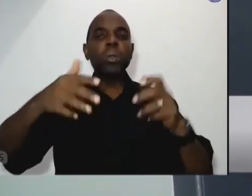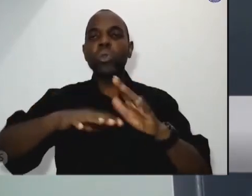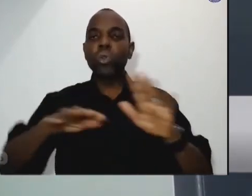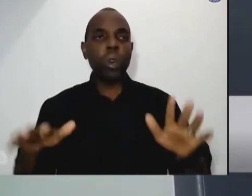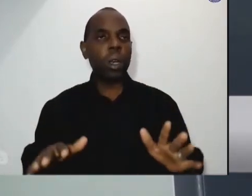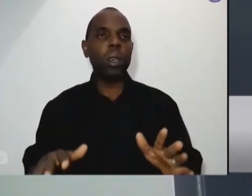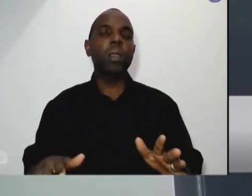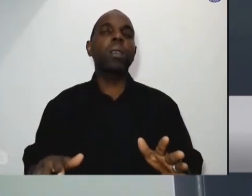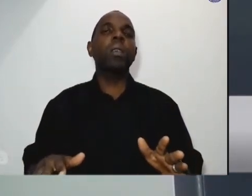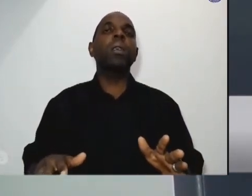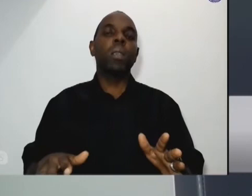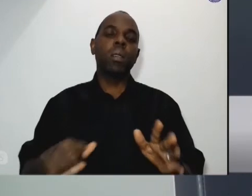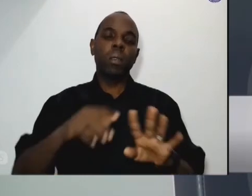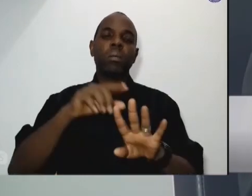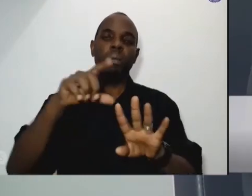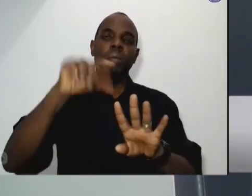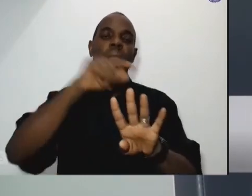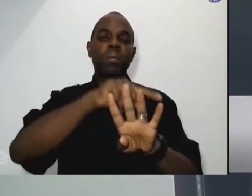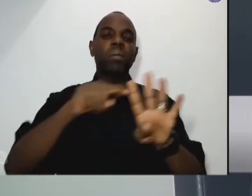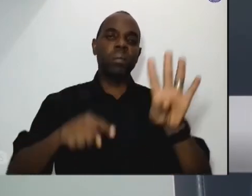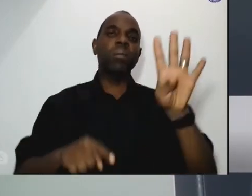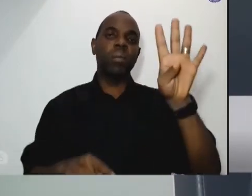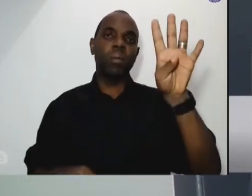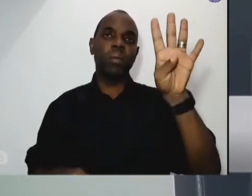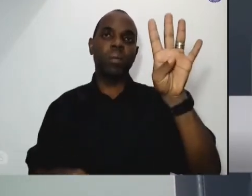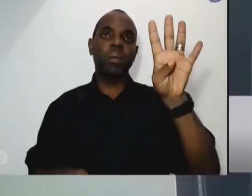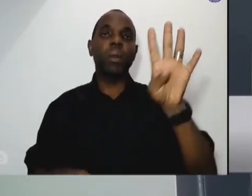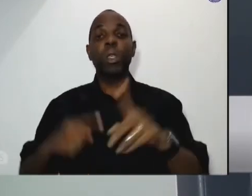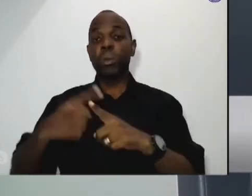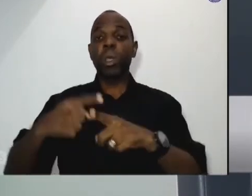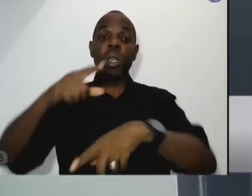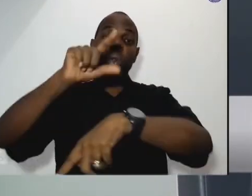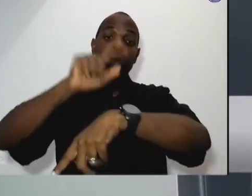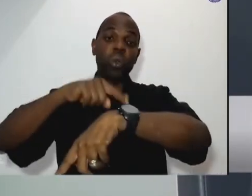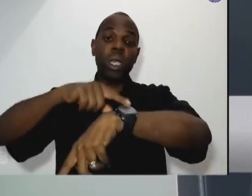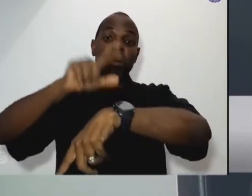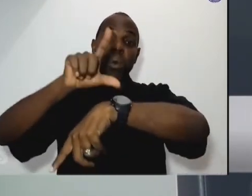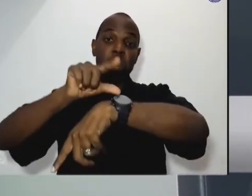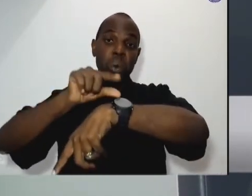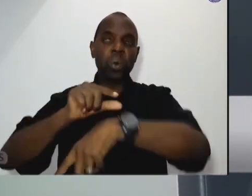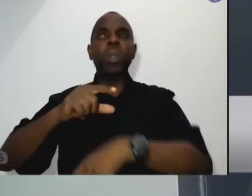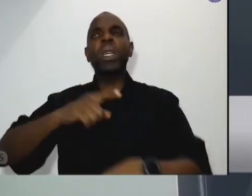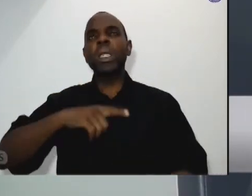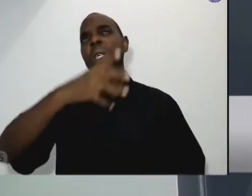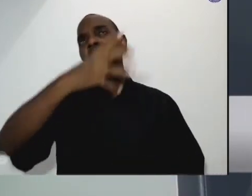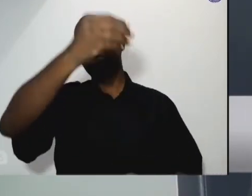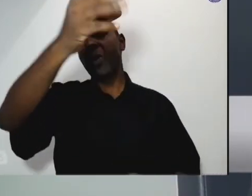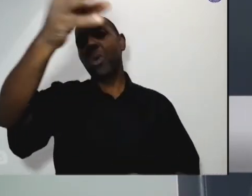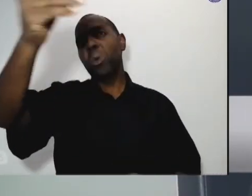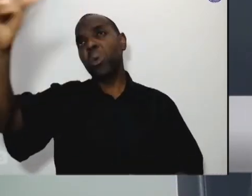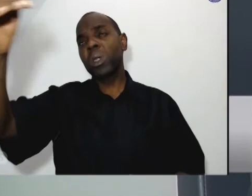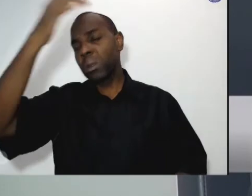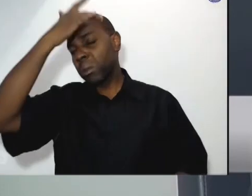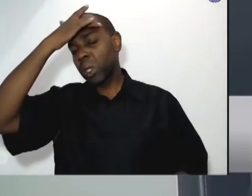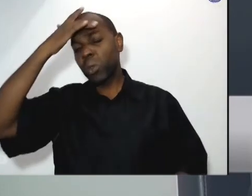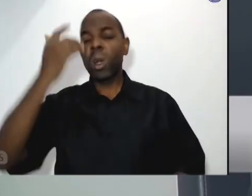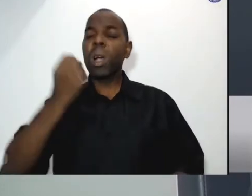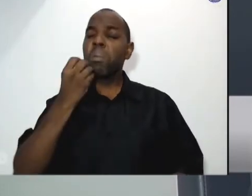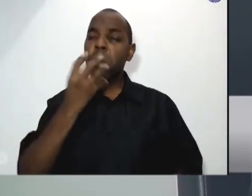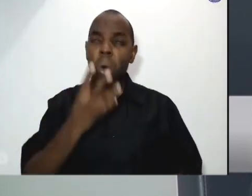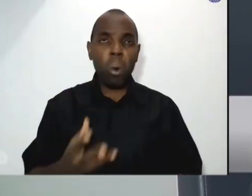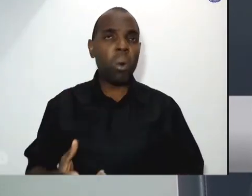escolher quatro e foi difícil escolher realmente há muita gente boa muitos anjos na Bahia